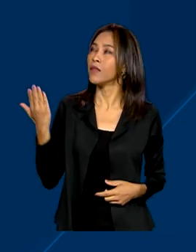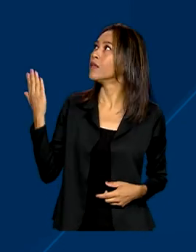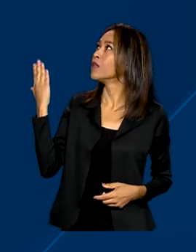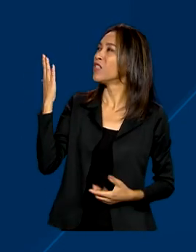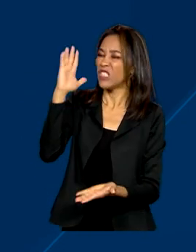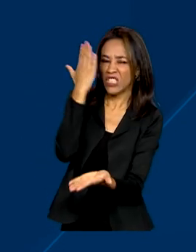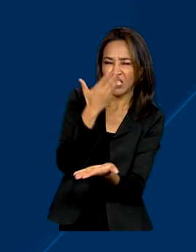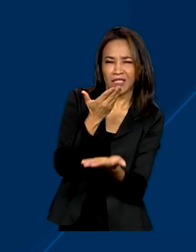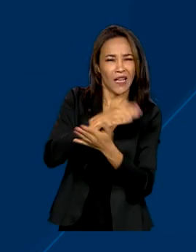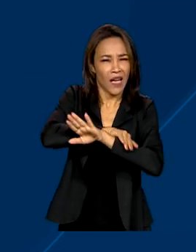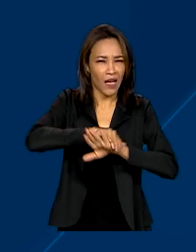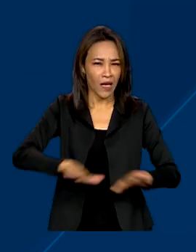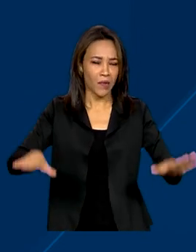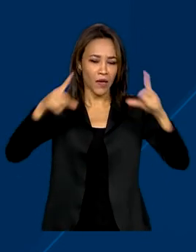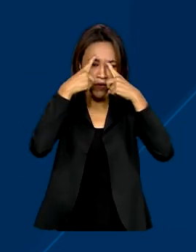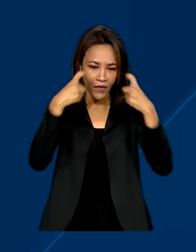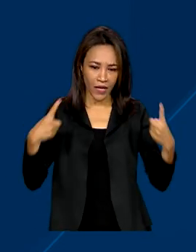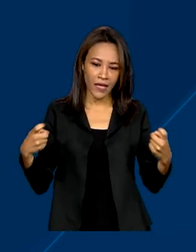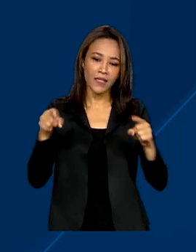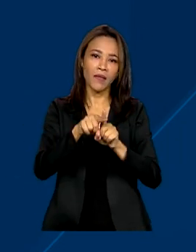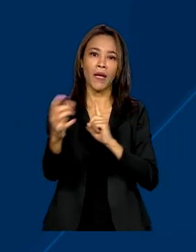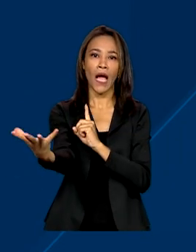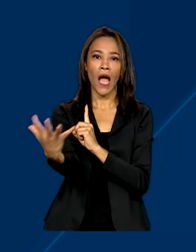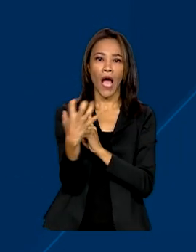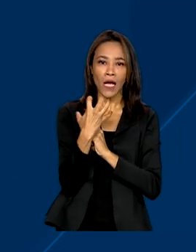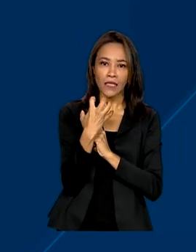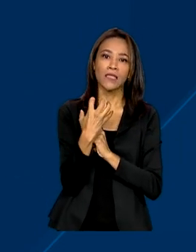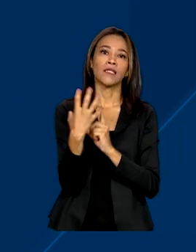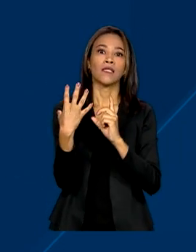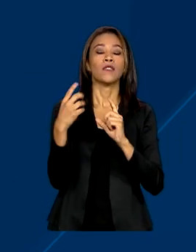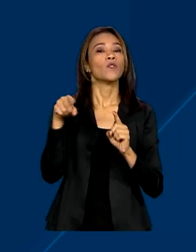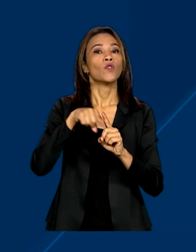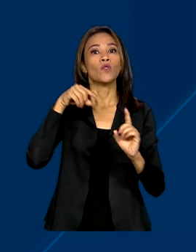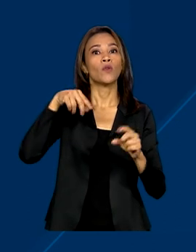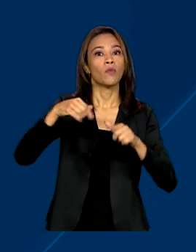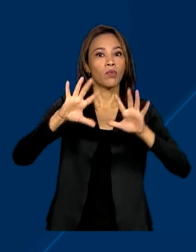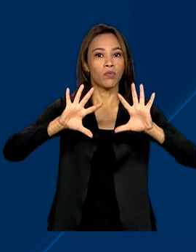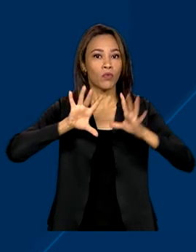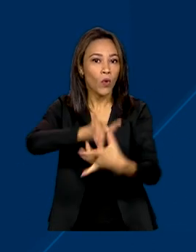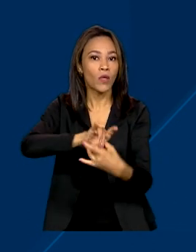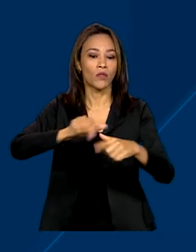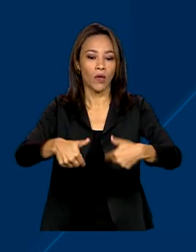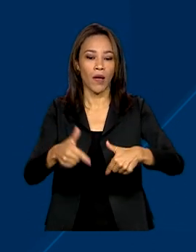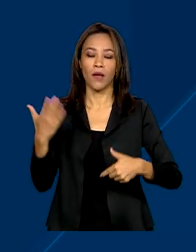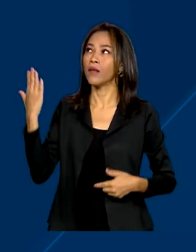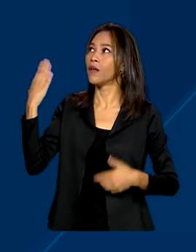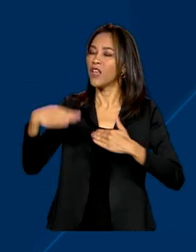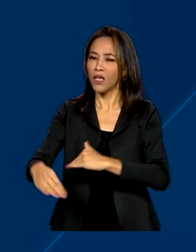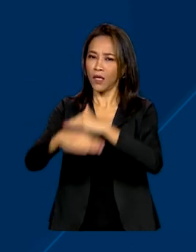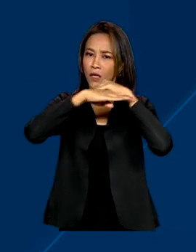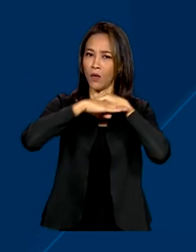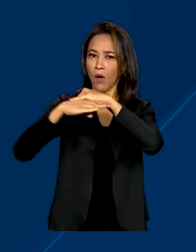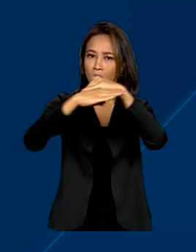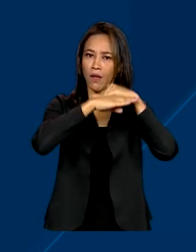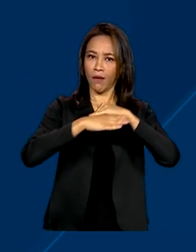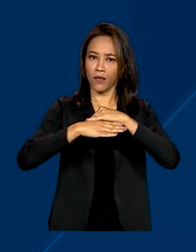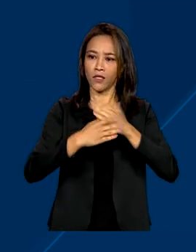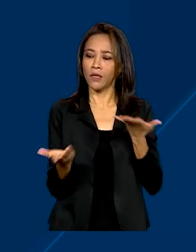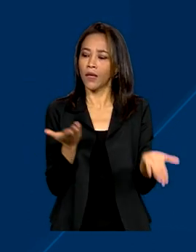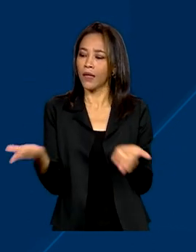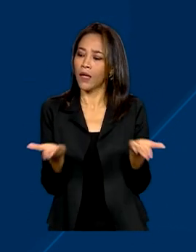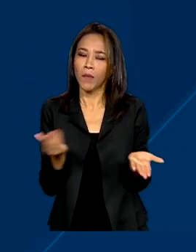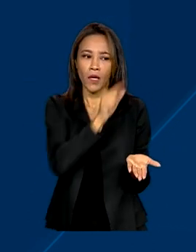violência e o assédio no mundo do trabalho, igualdade de oportunidades e de tratamento para homens e